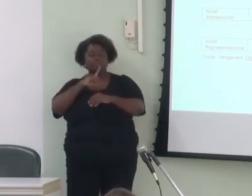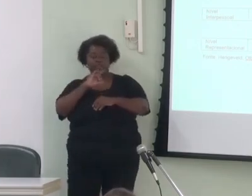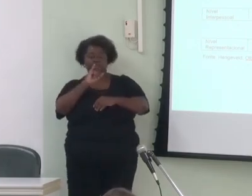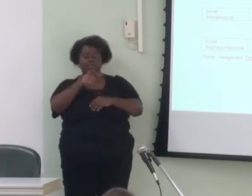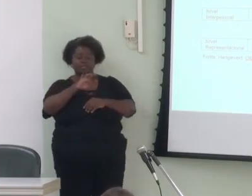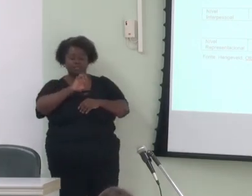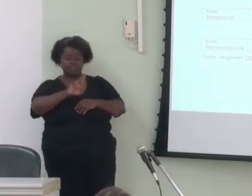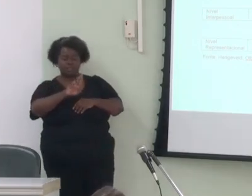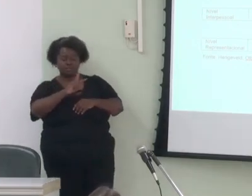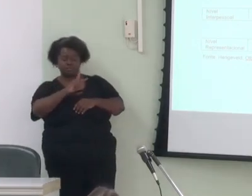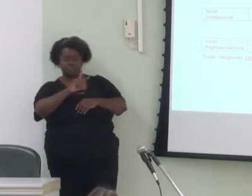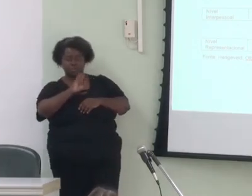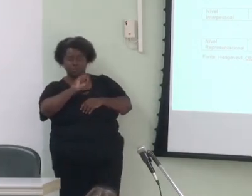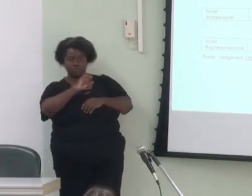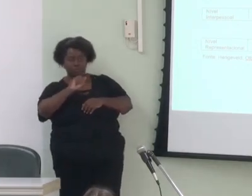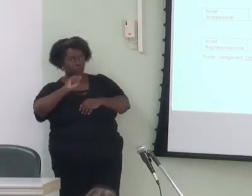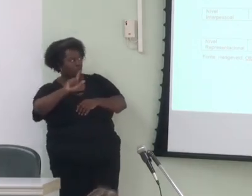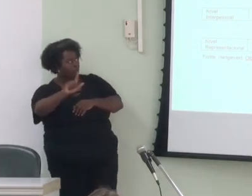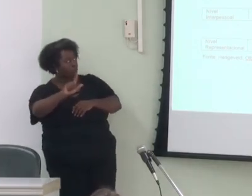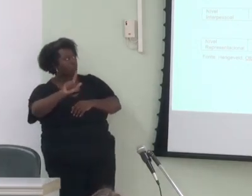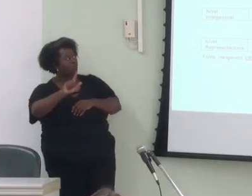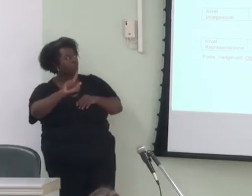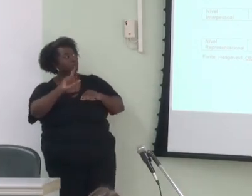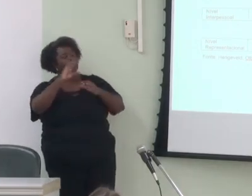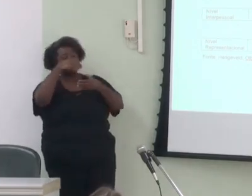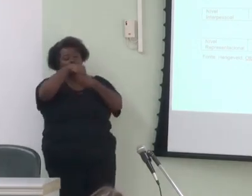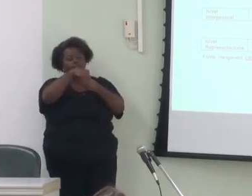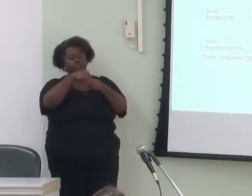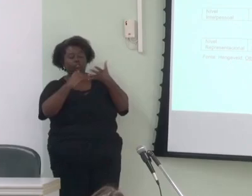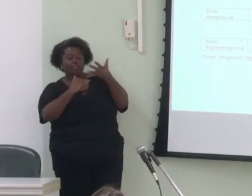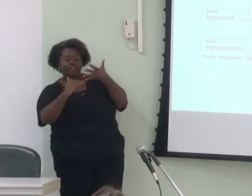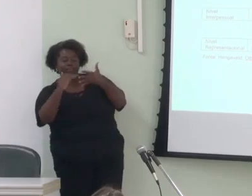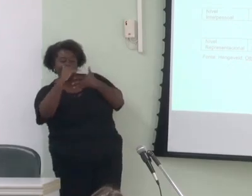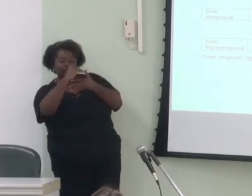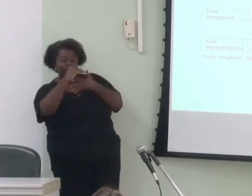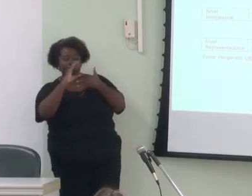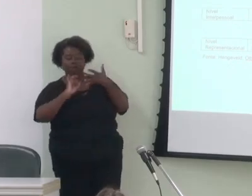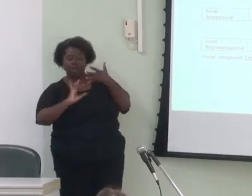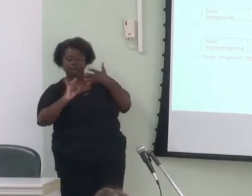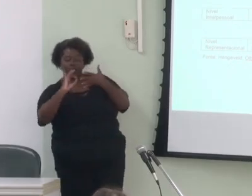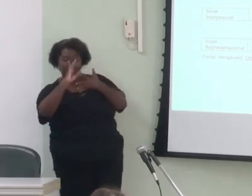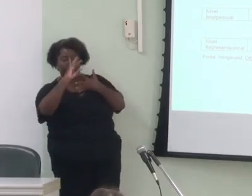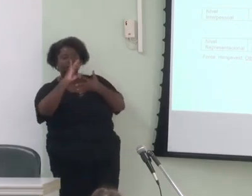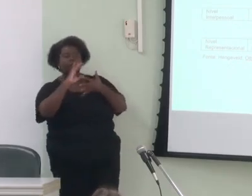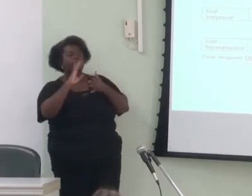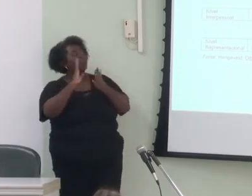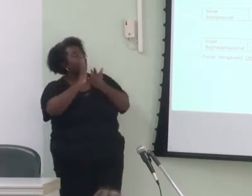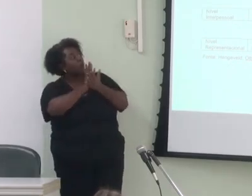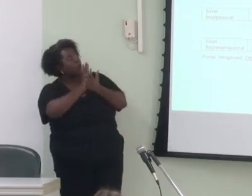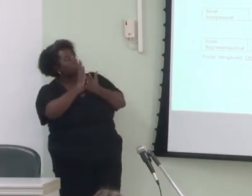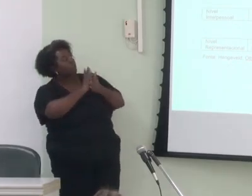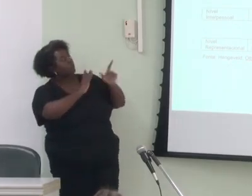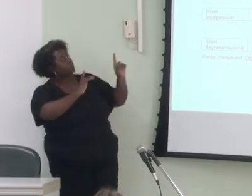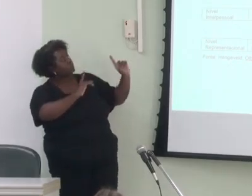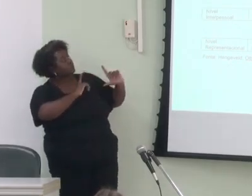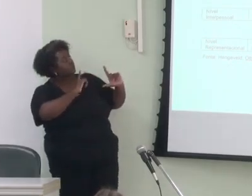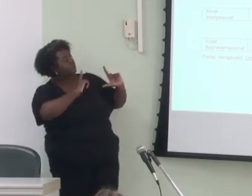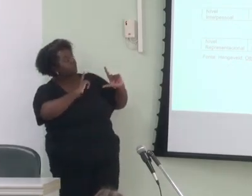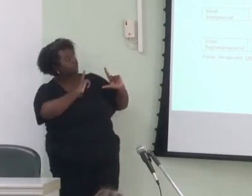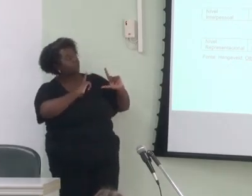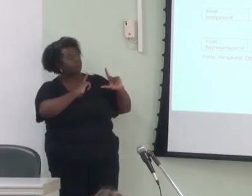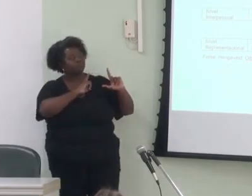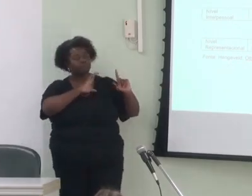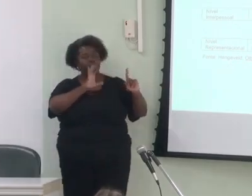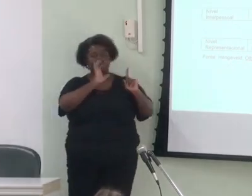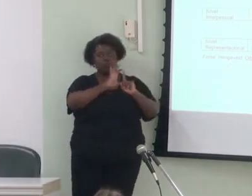sobre o nível representacional e, dentro de cada nível, as camadas mais à esquerda têm escopo sobre as camadas mais à direita.